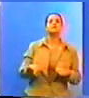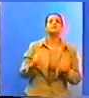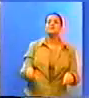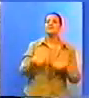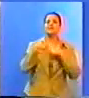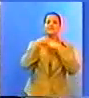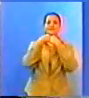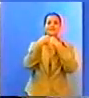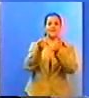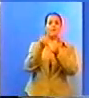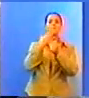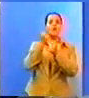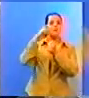ele